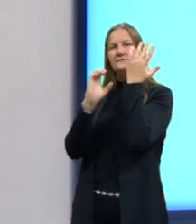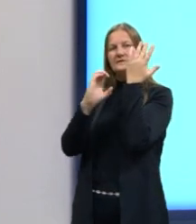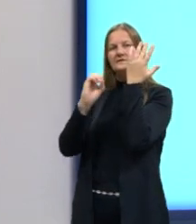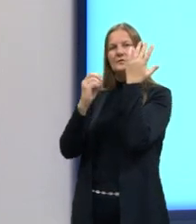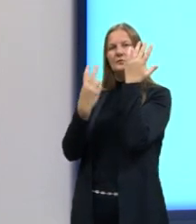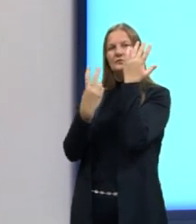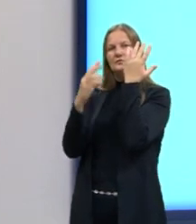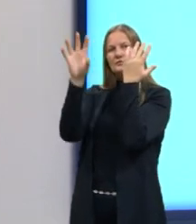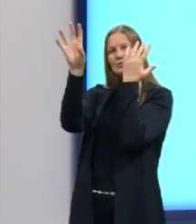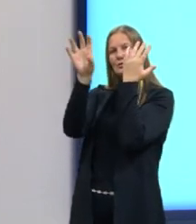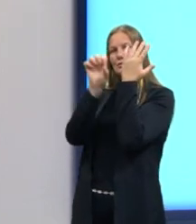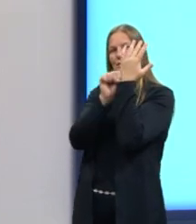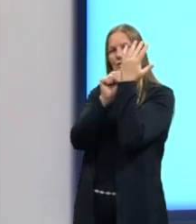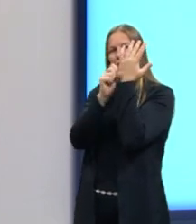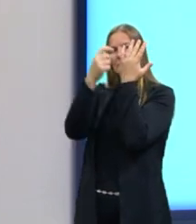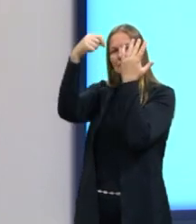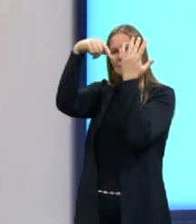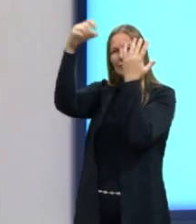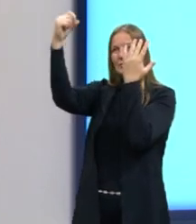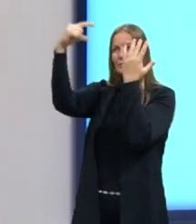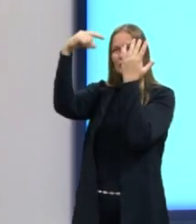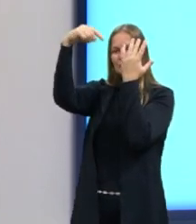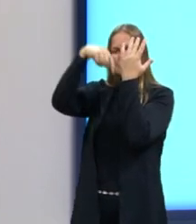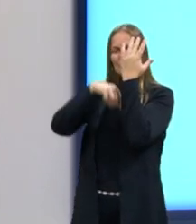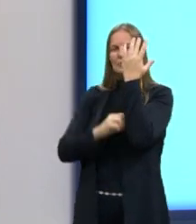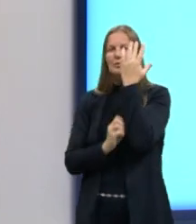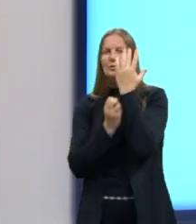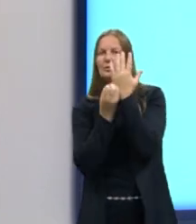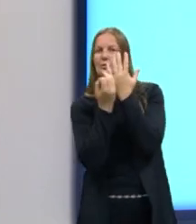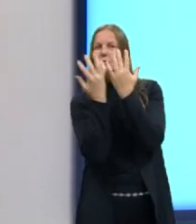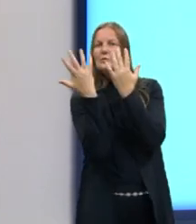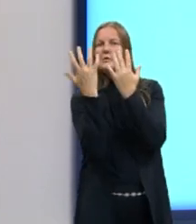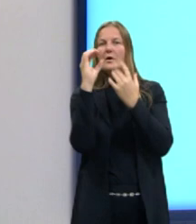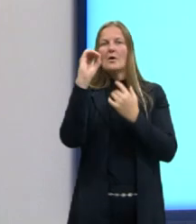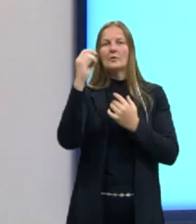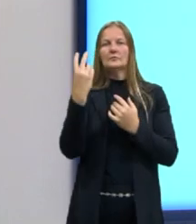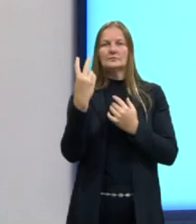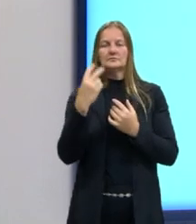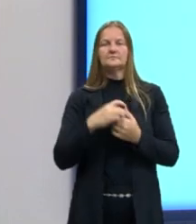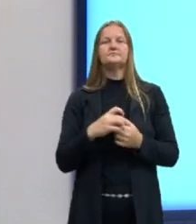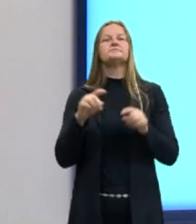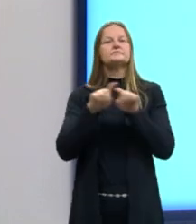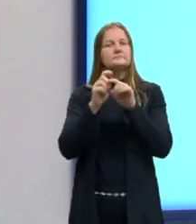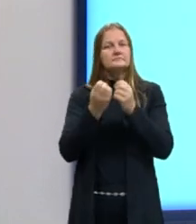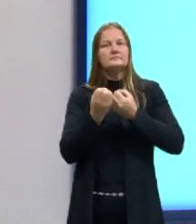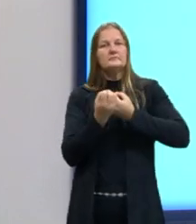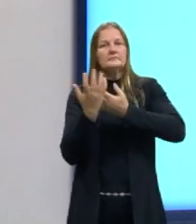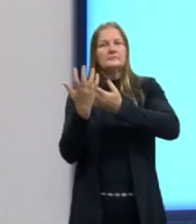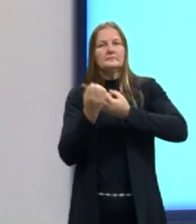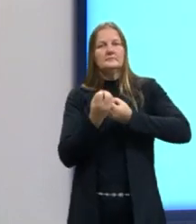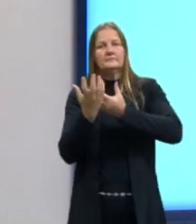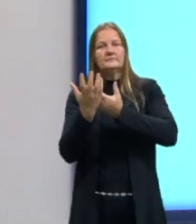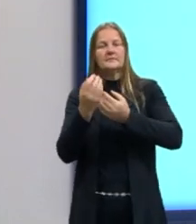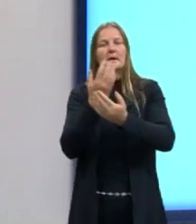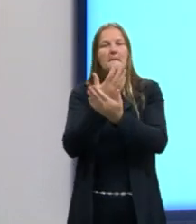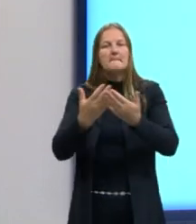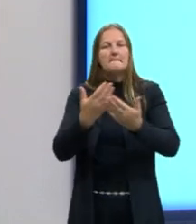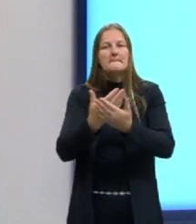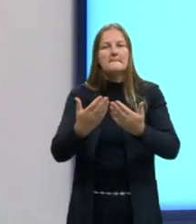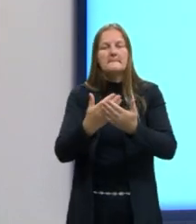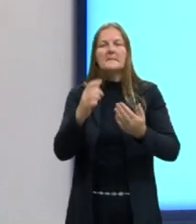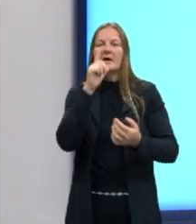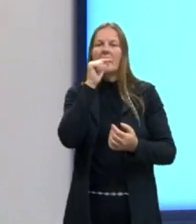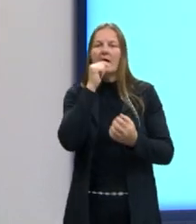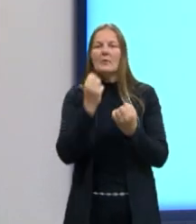do ambiente e vai liberar o oxigênio. E ela transpira também, que ela vai estar perdendo água em